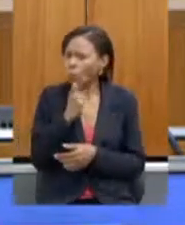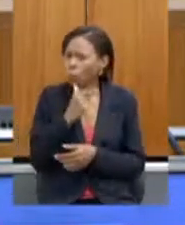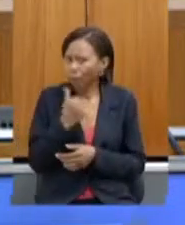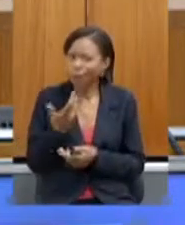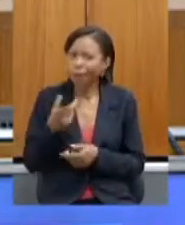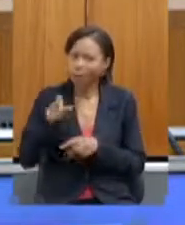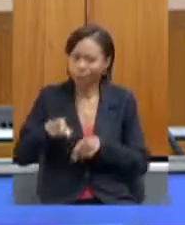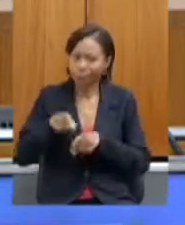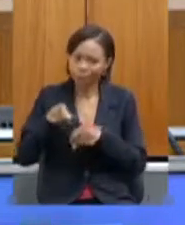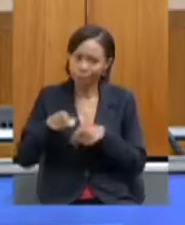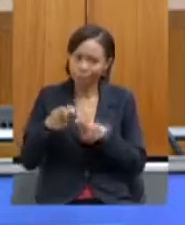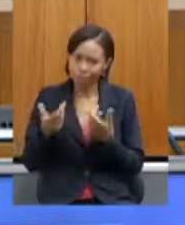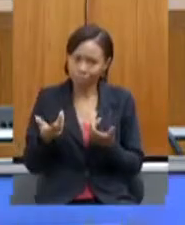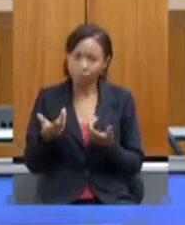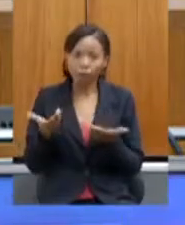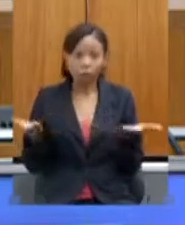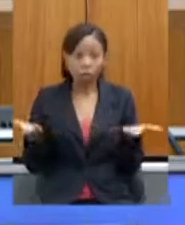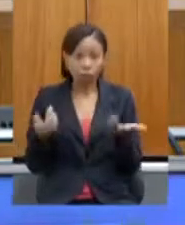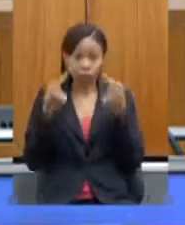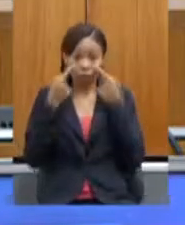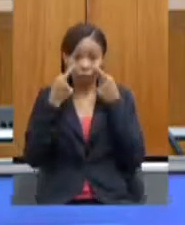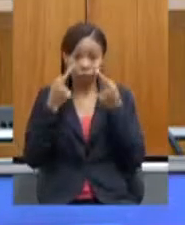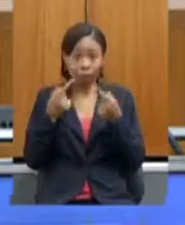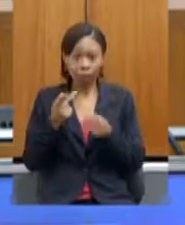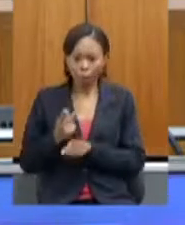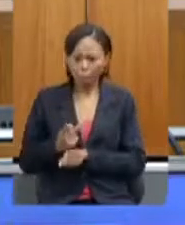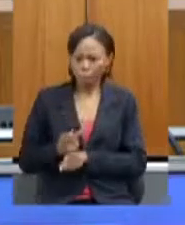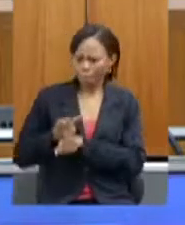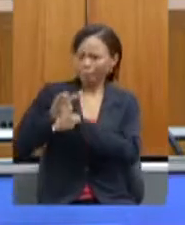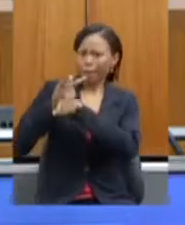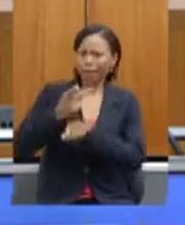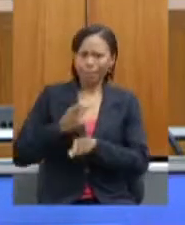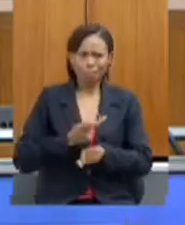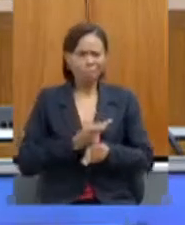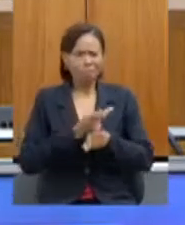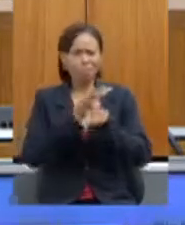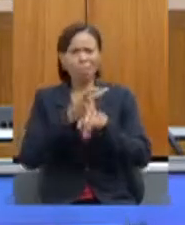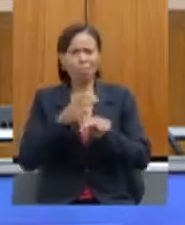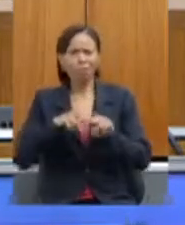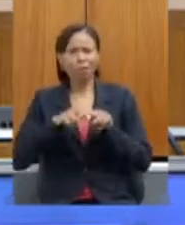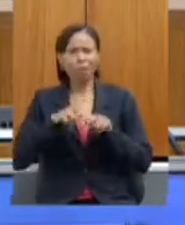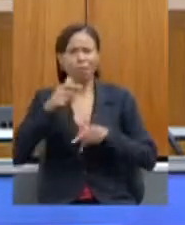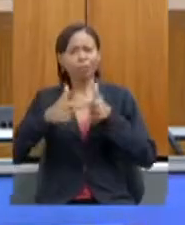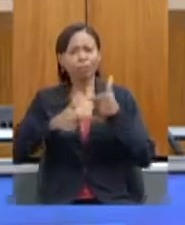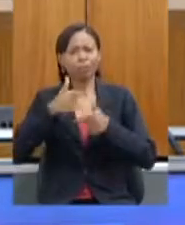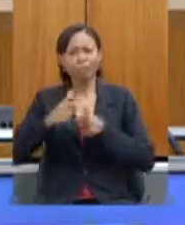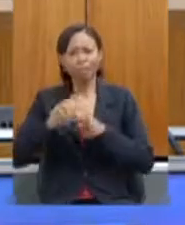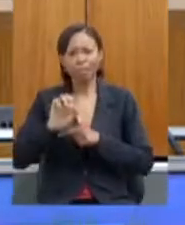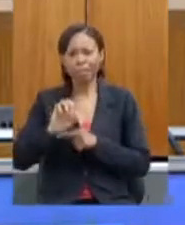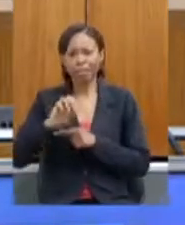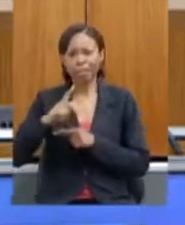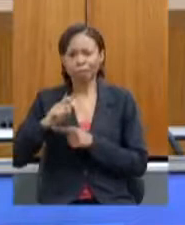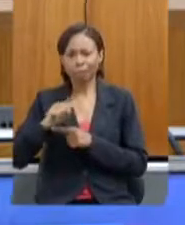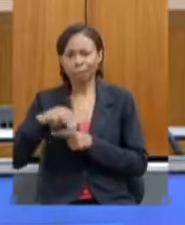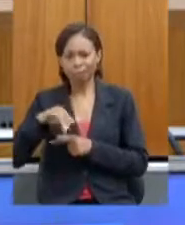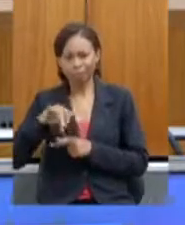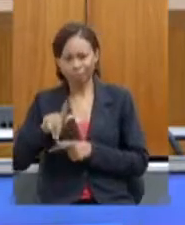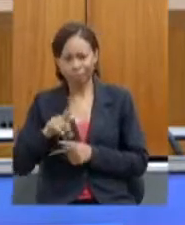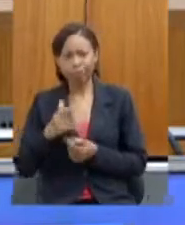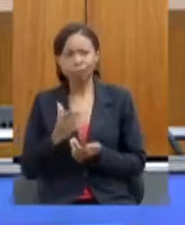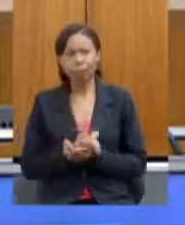recentemente prêmios e prêmios de todo o trabalho da EPAMIG o nosso estado só para ficar no exemplo